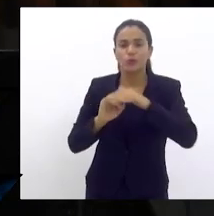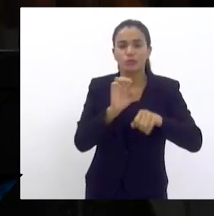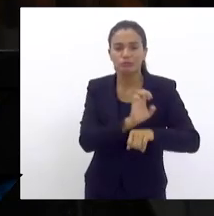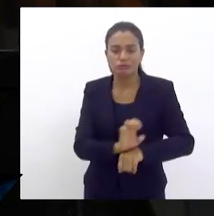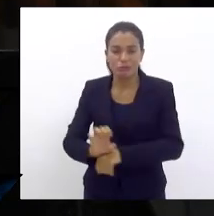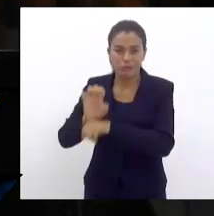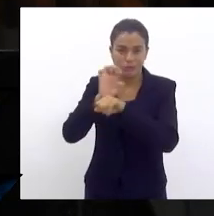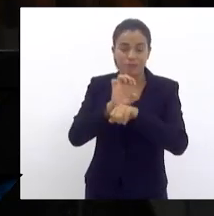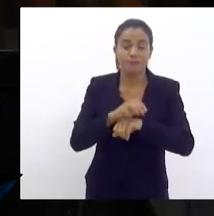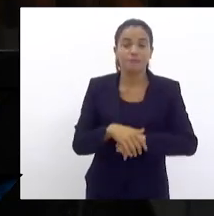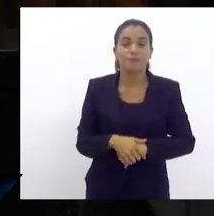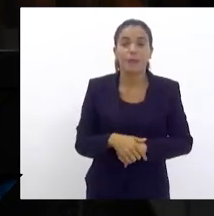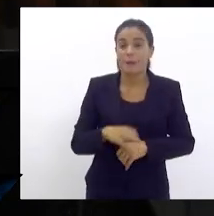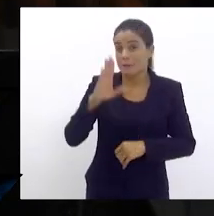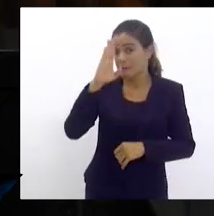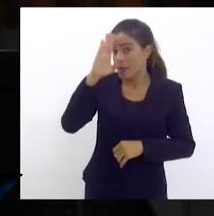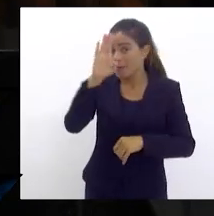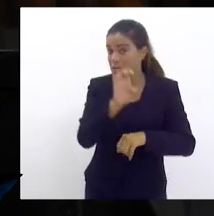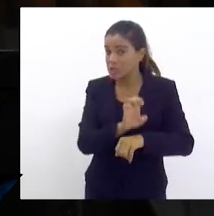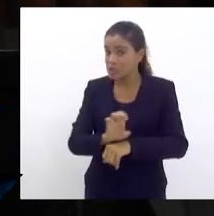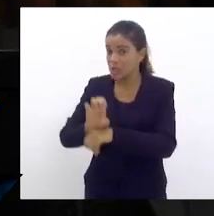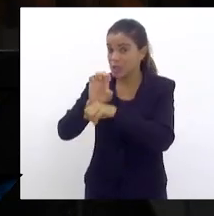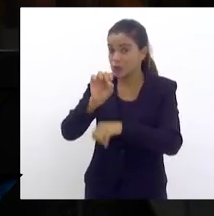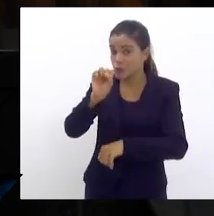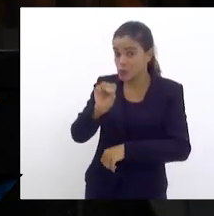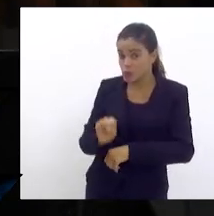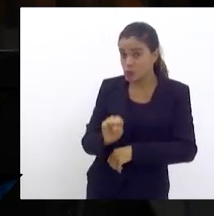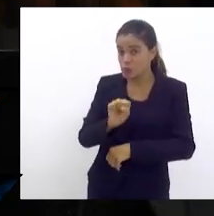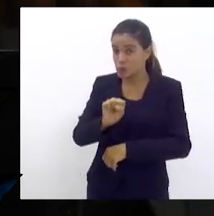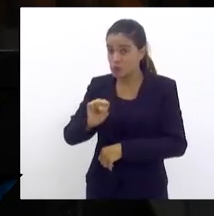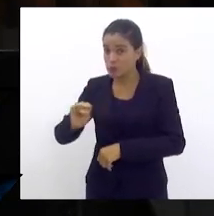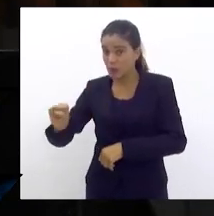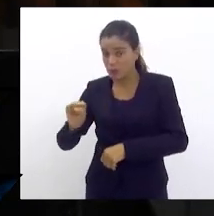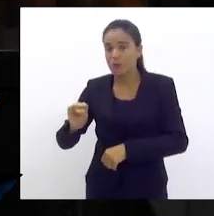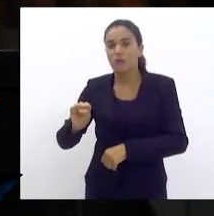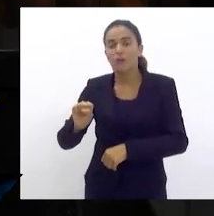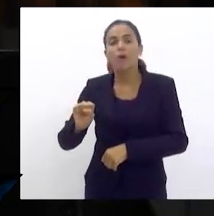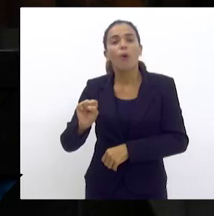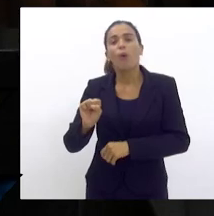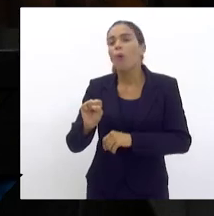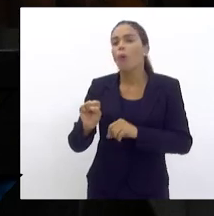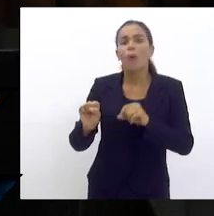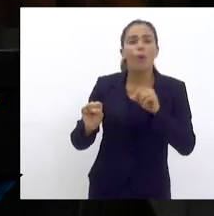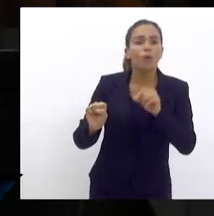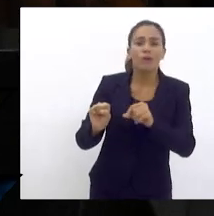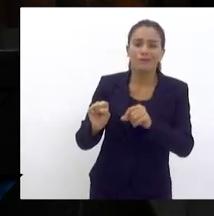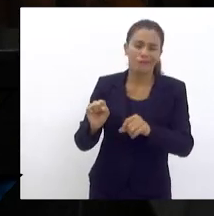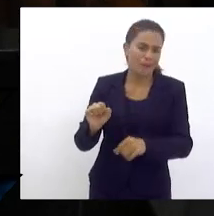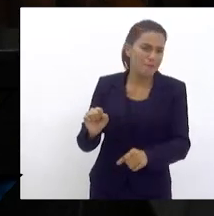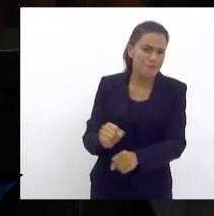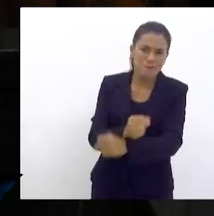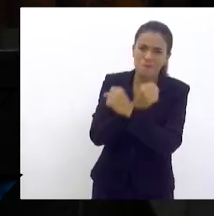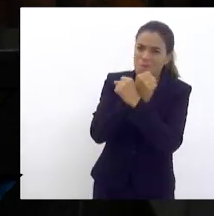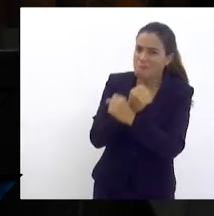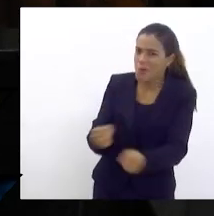dos estados do Sul-Sudeste, que não é possível